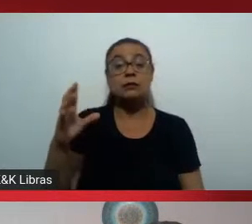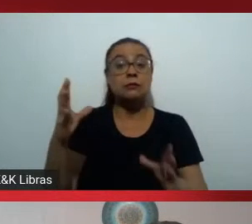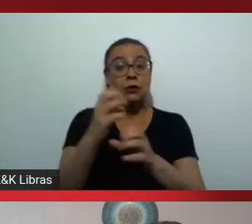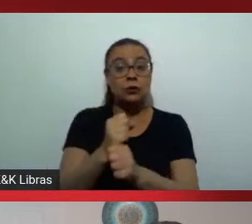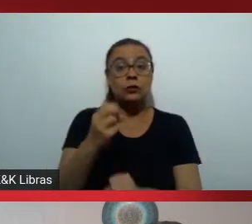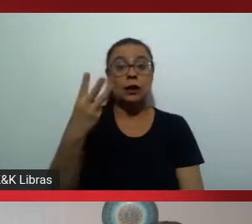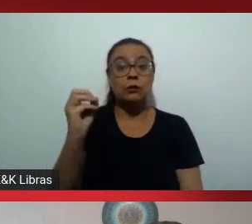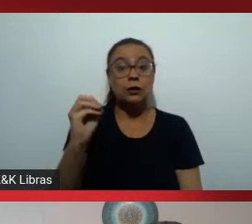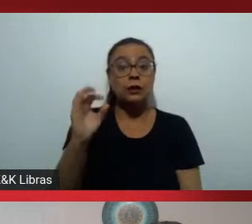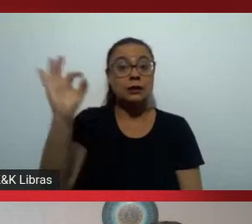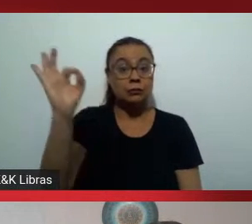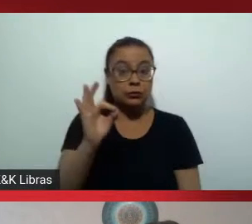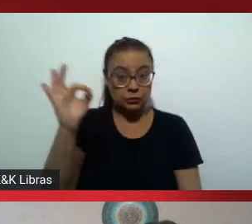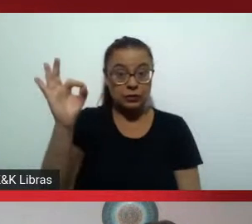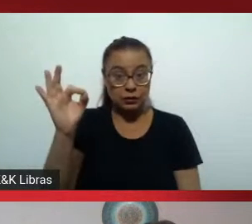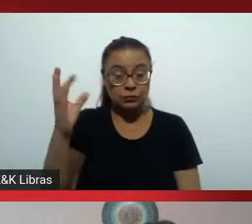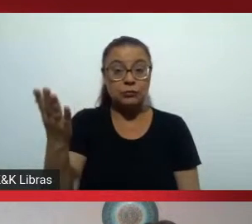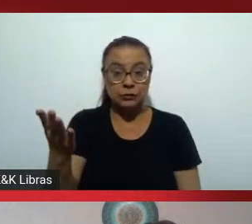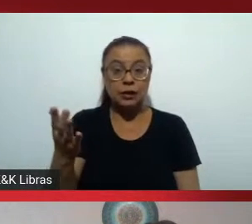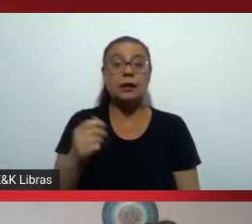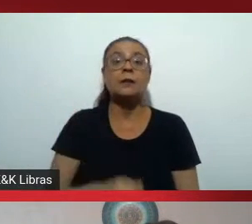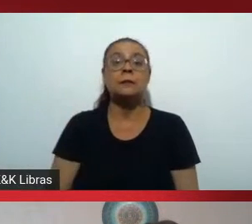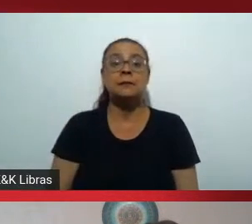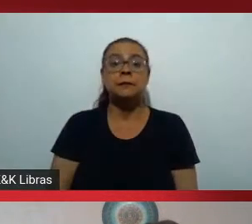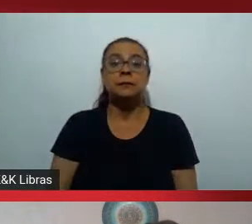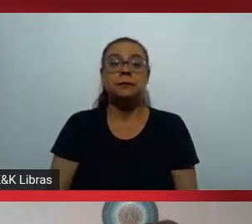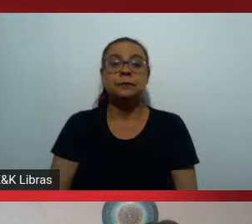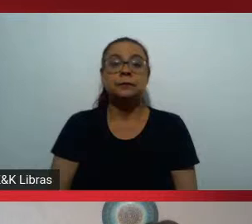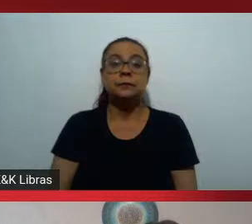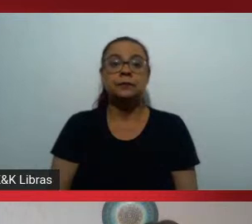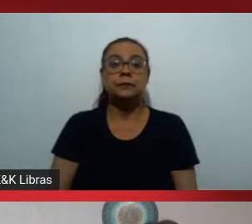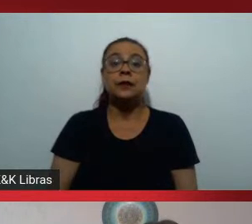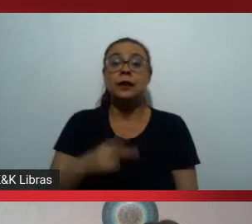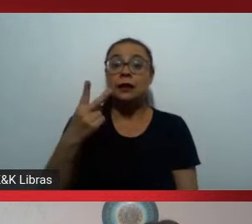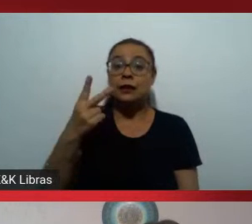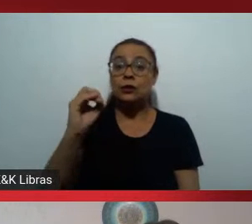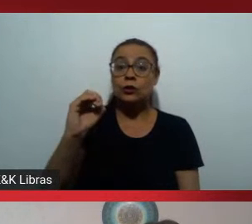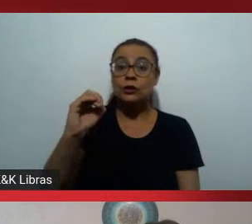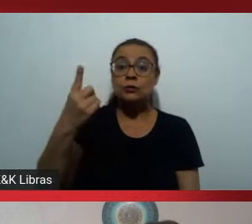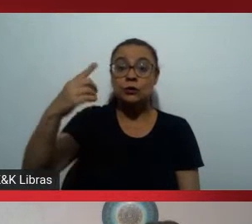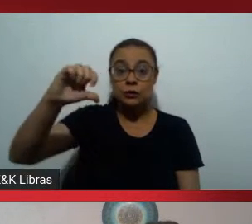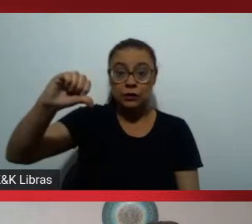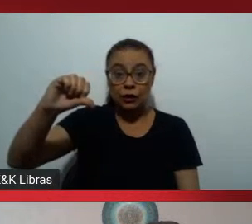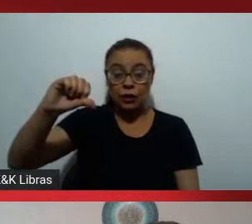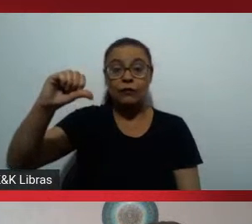milhões de estudantes em cursos presenciais. Em 2019, ela caiu para 17%.